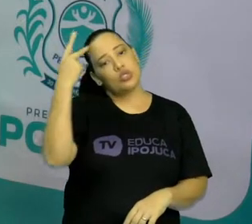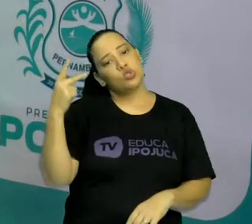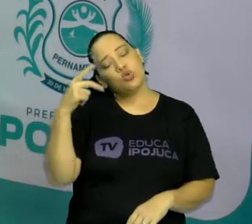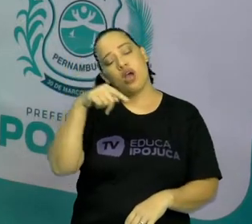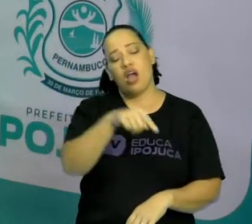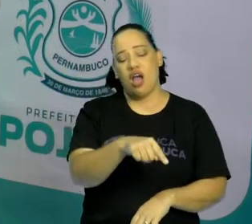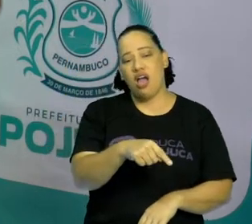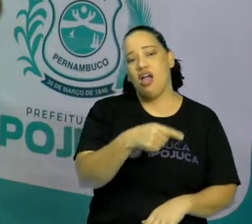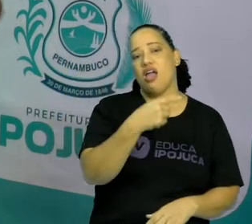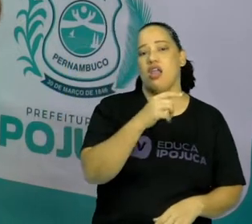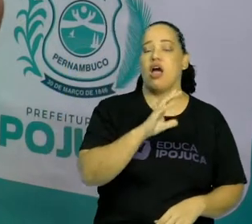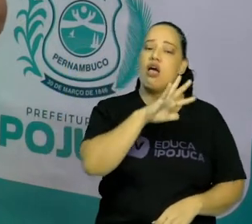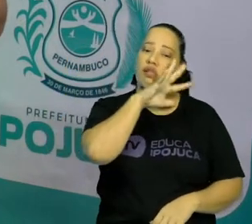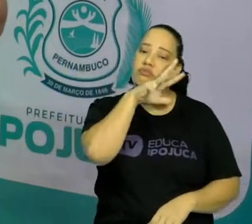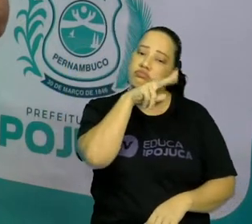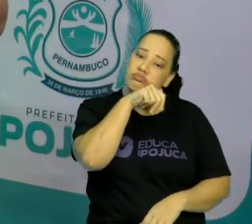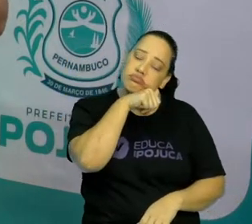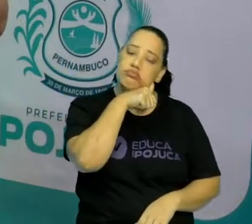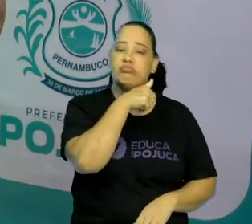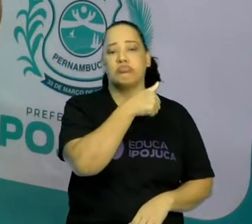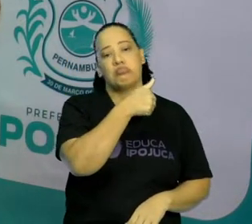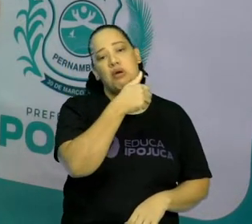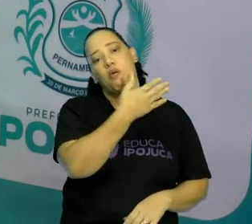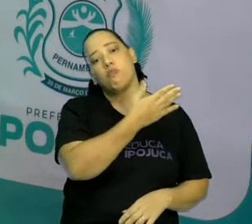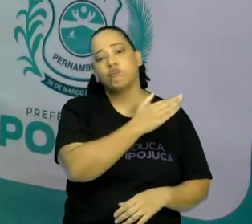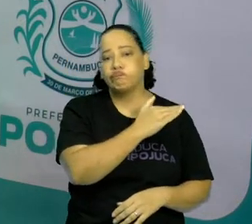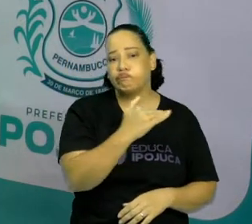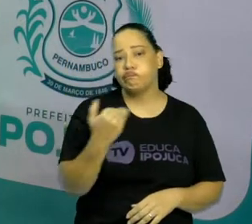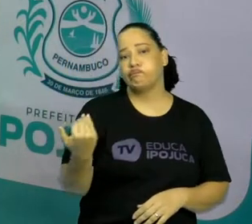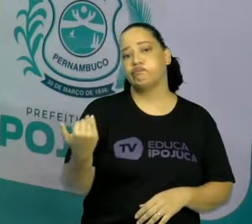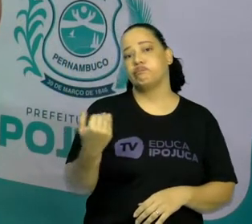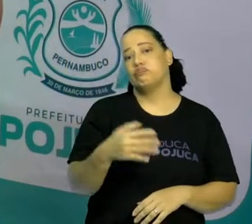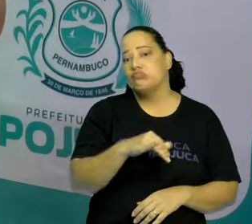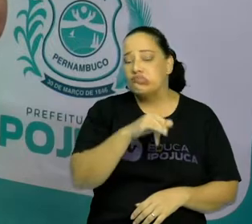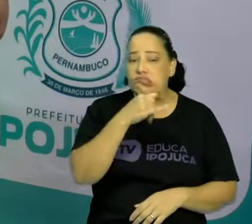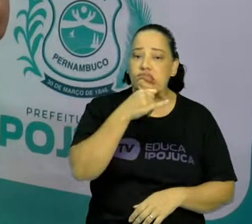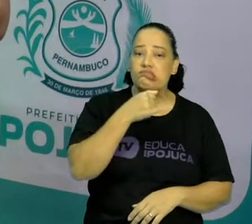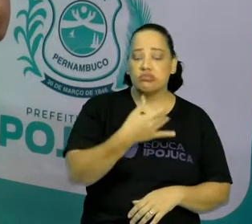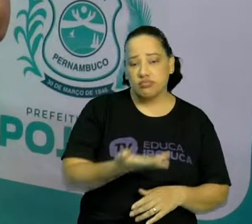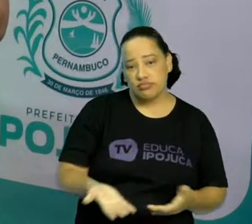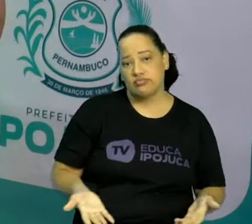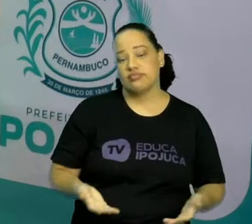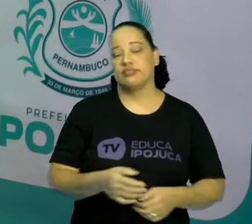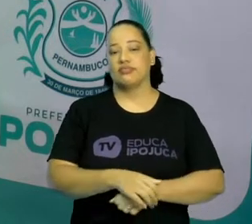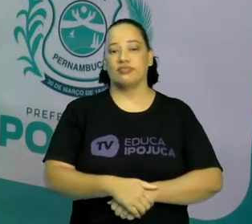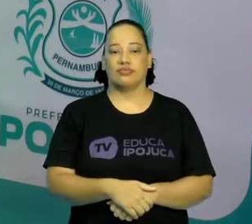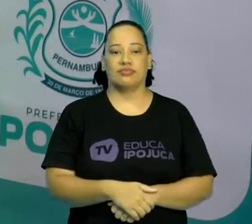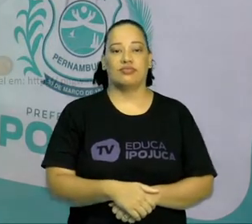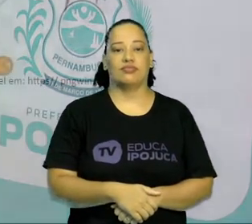estimação. Então fica imaginando o que pode ter acontecido com ele.